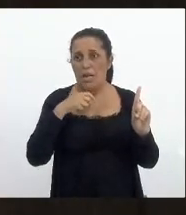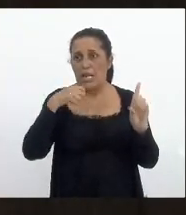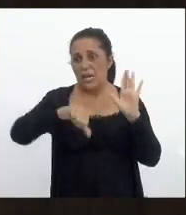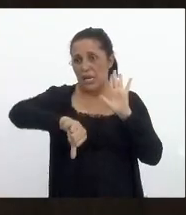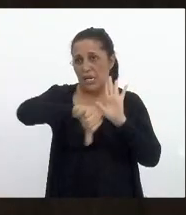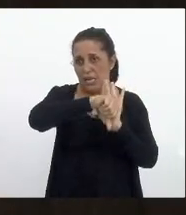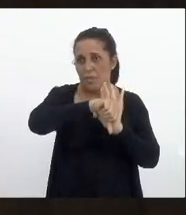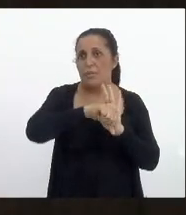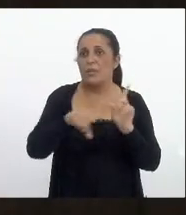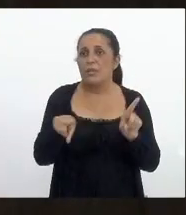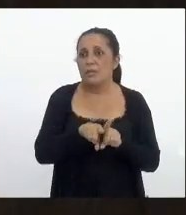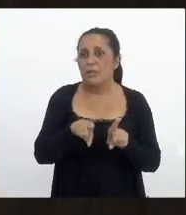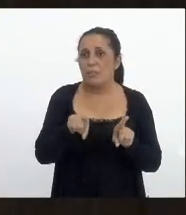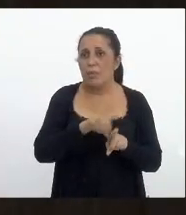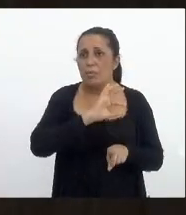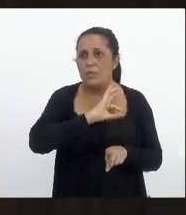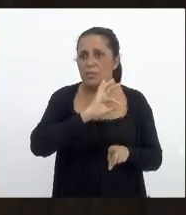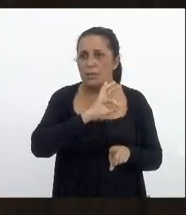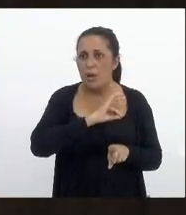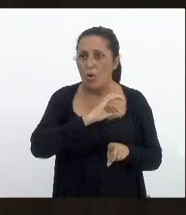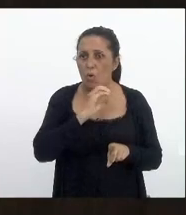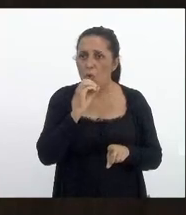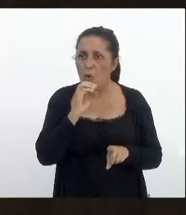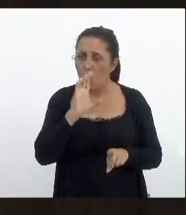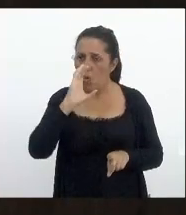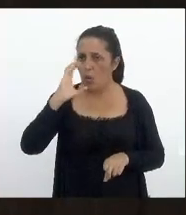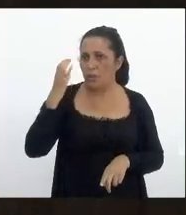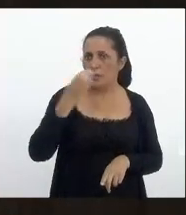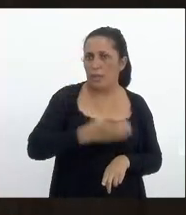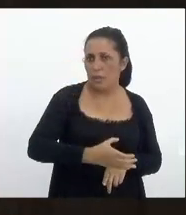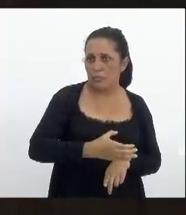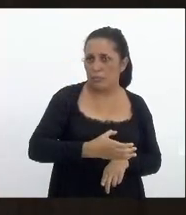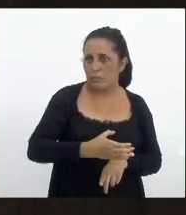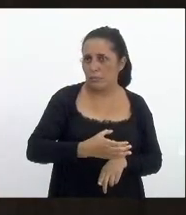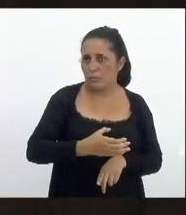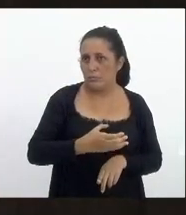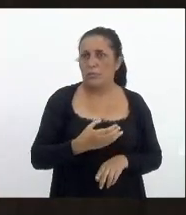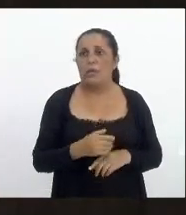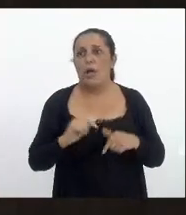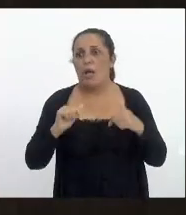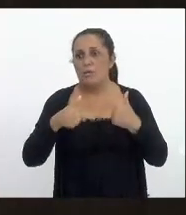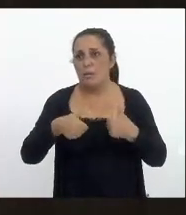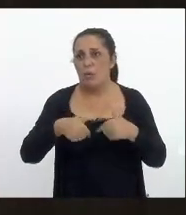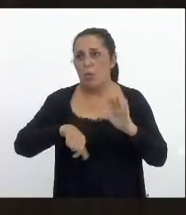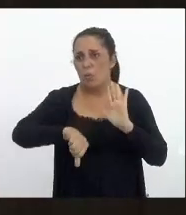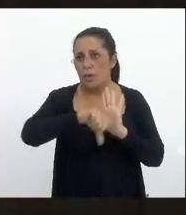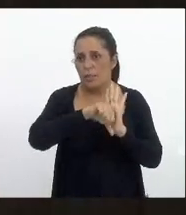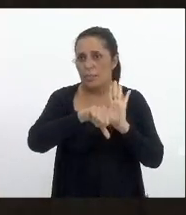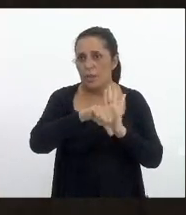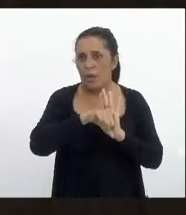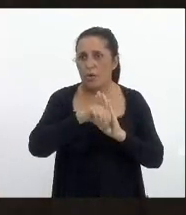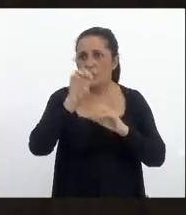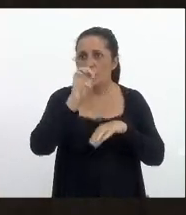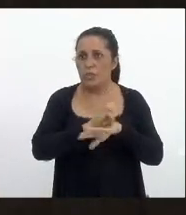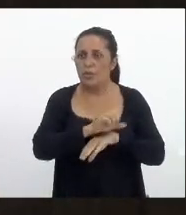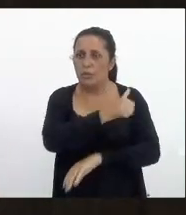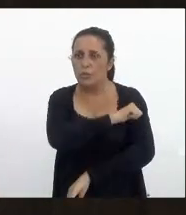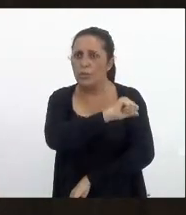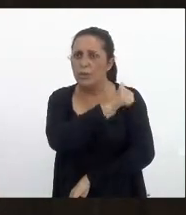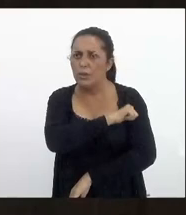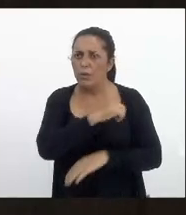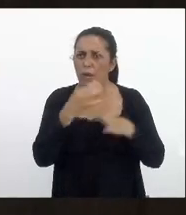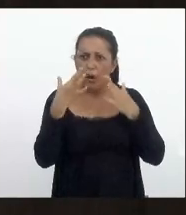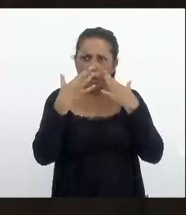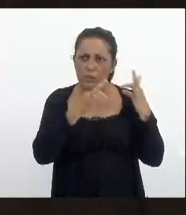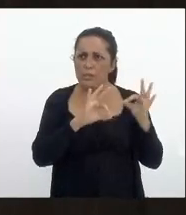policiais e ou condenados em ação penal no âmbito do estado do Rio de Janeiro me chamou a atenção senhora presidenta porque nós